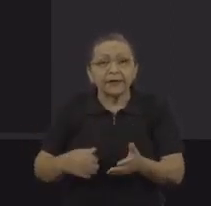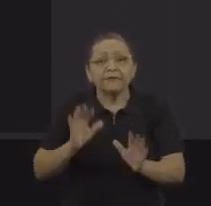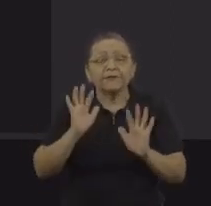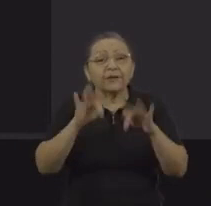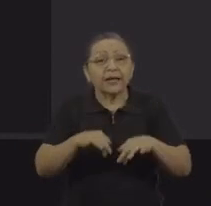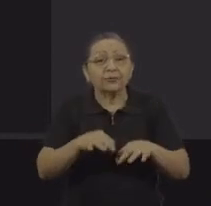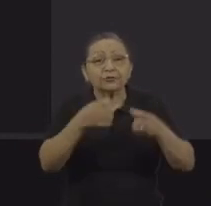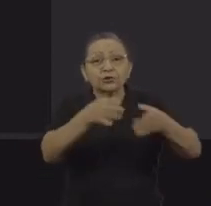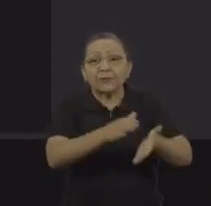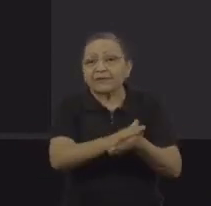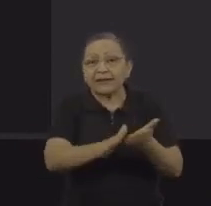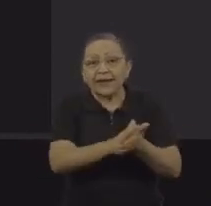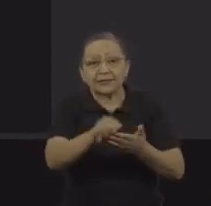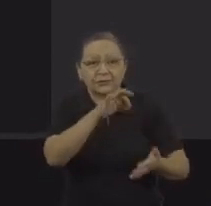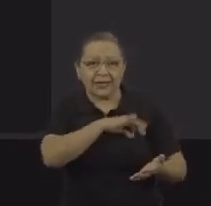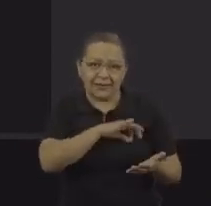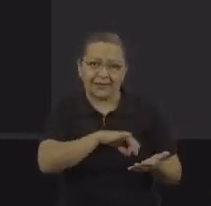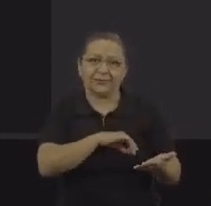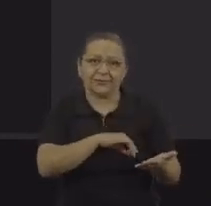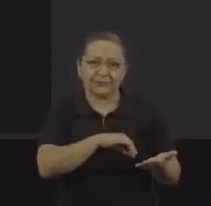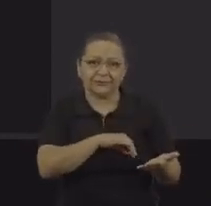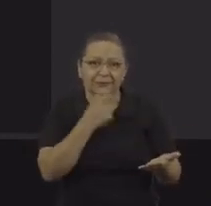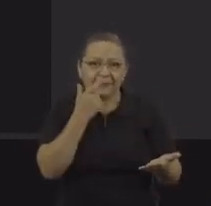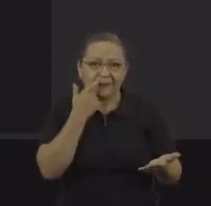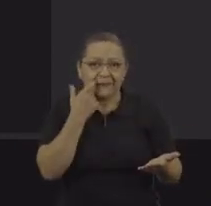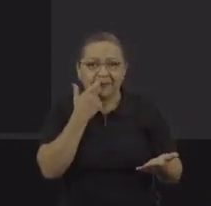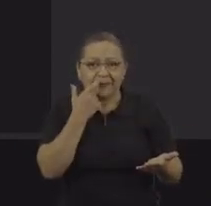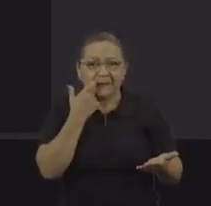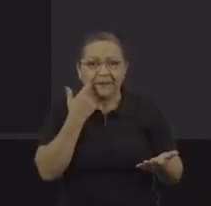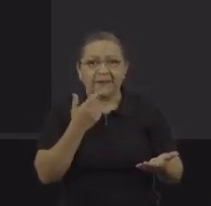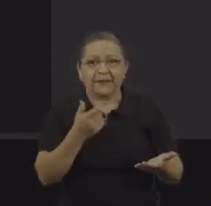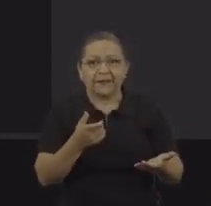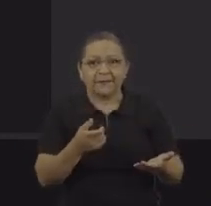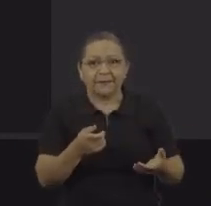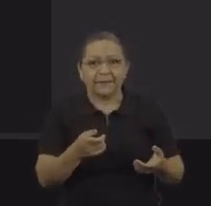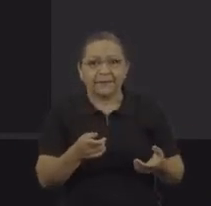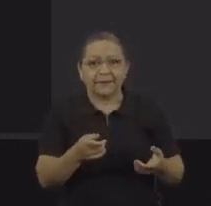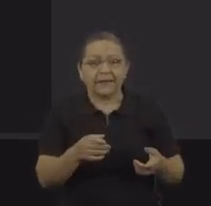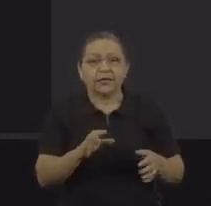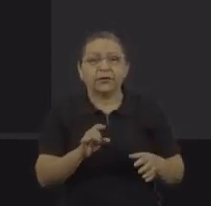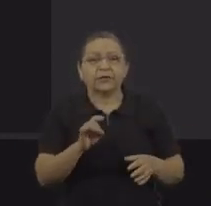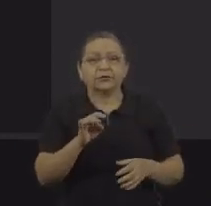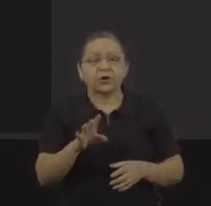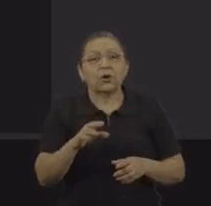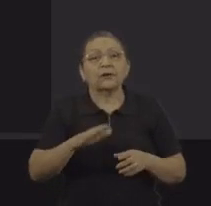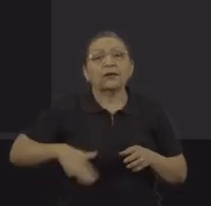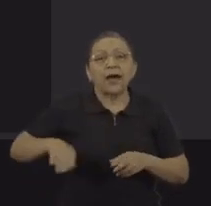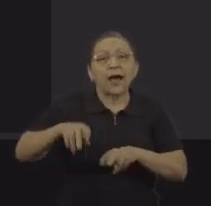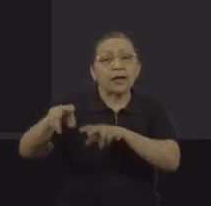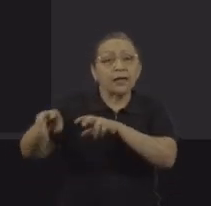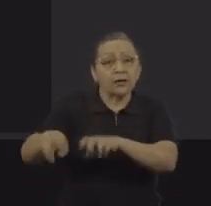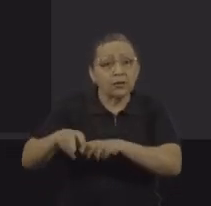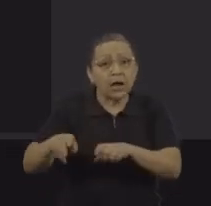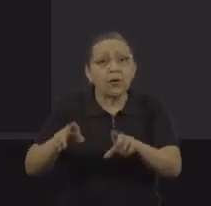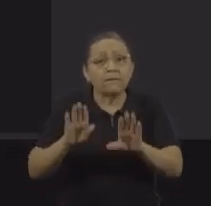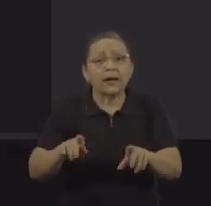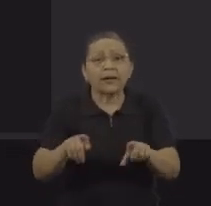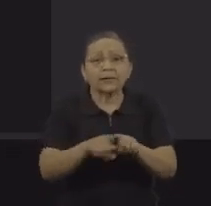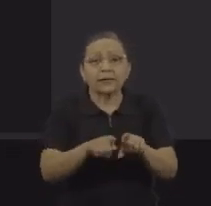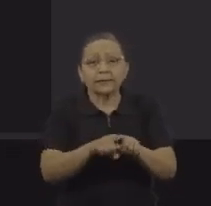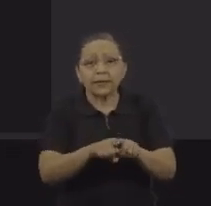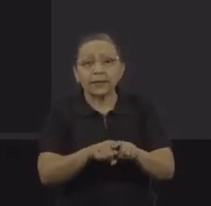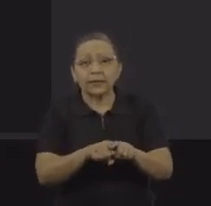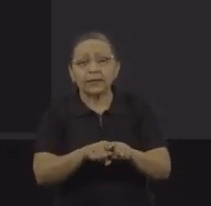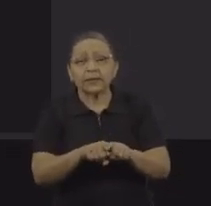De forma análoga, aqui também a gente não acha esse tipo de caderninho não só na parte do extrativismo, na área rural, mas também na